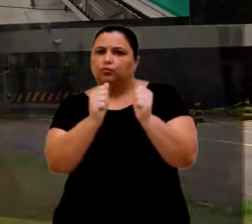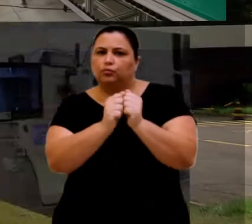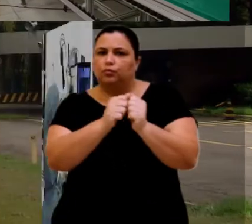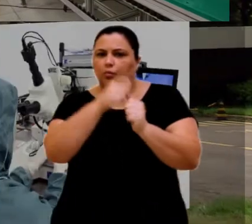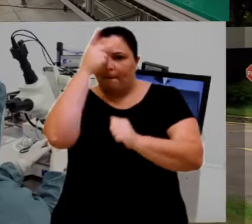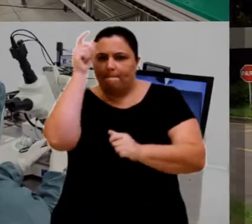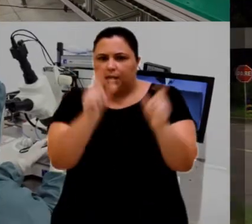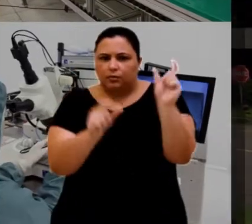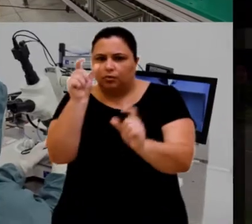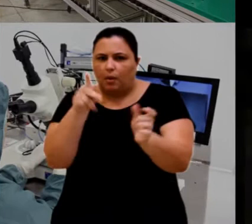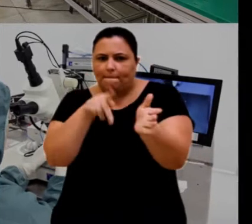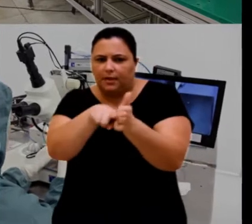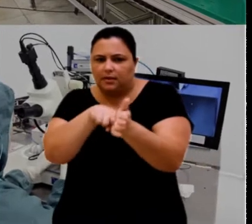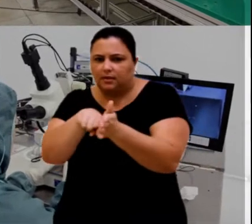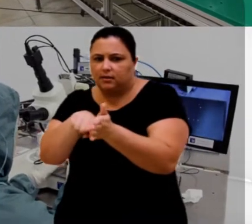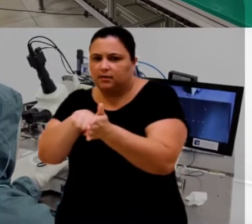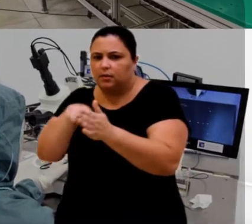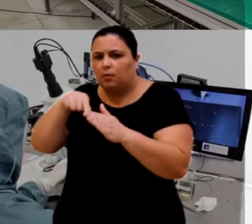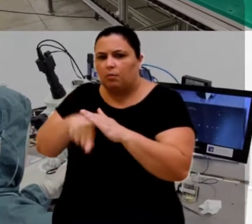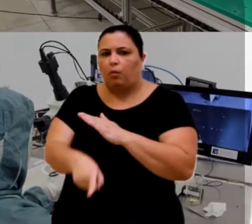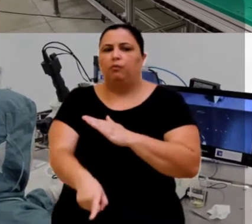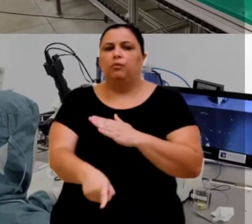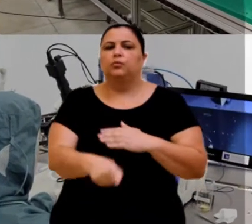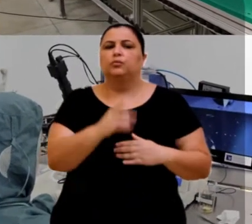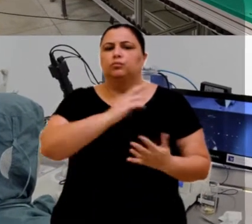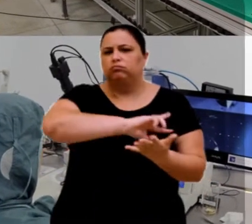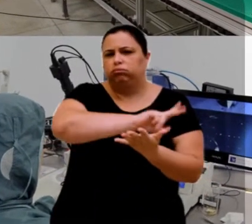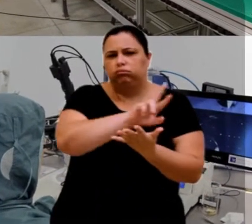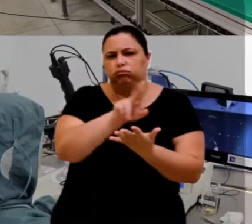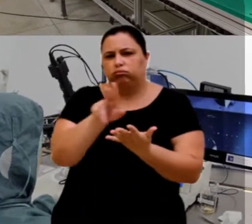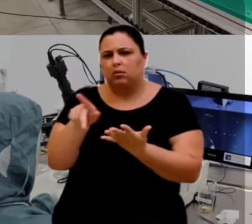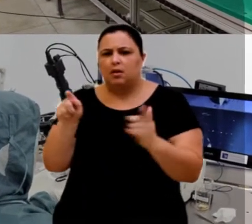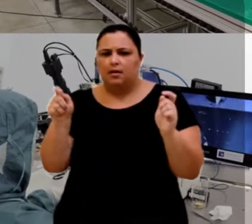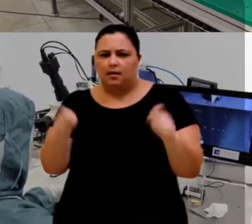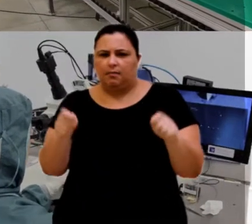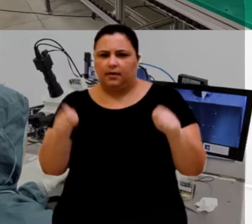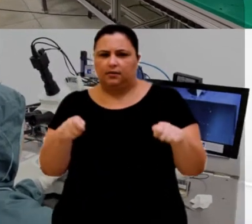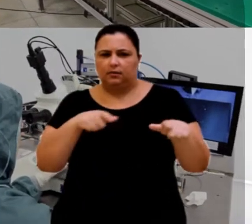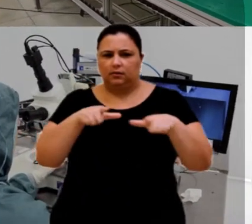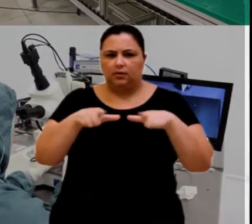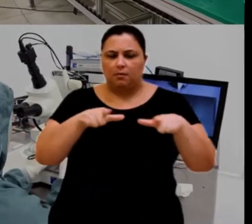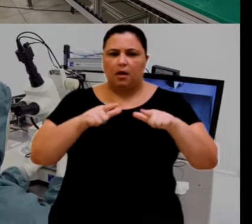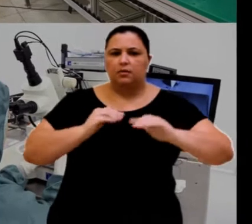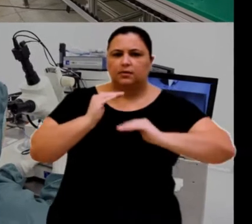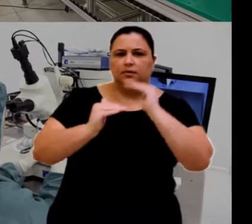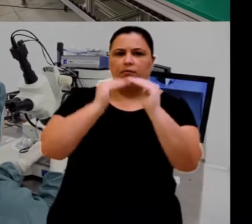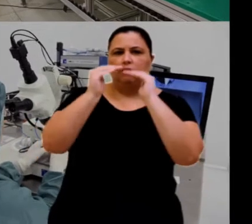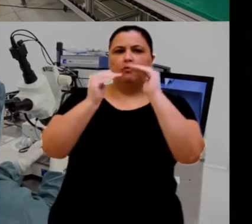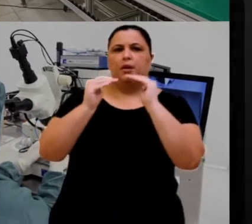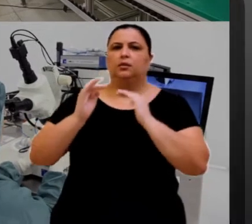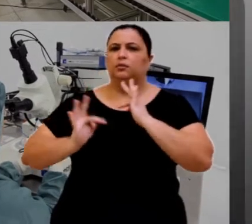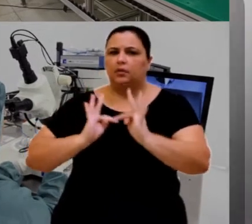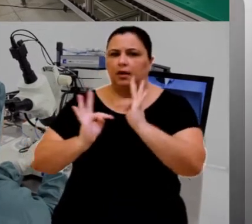competências de seus pesquisadores e a multidisciplinaridade do centro, elaborou o projeto DETITA, Desenvolvimento